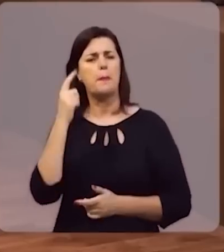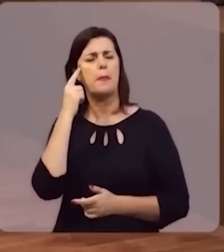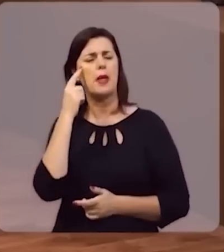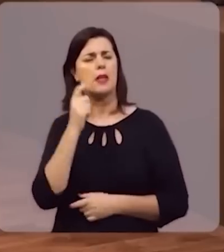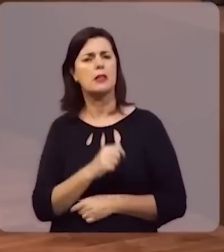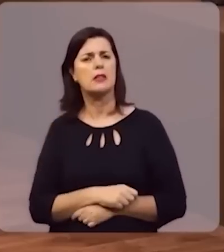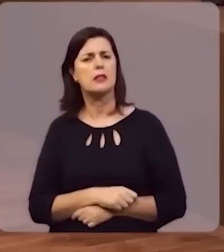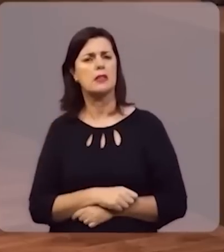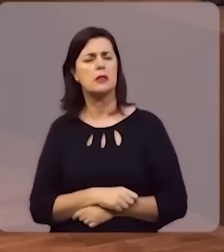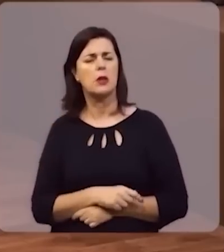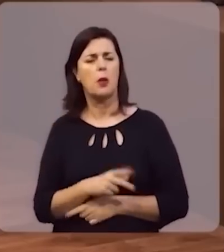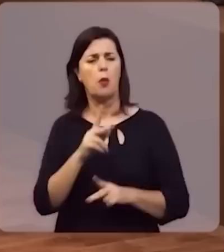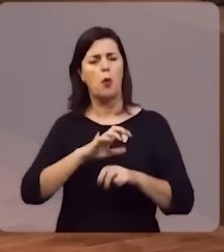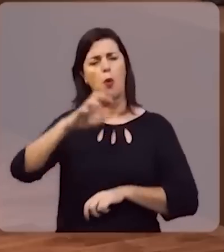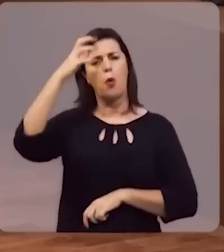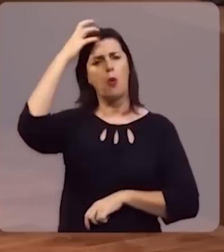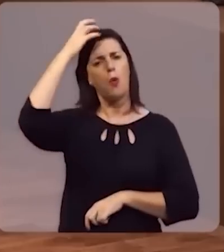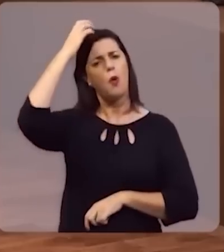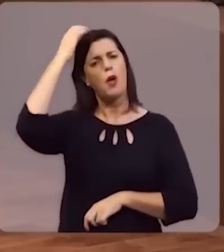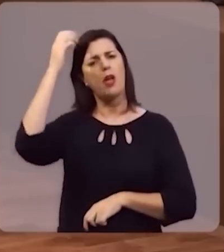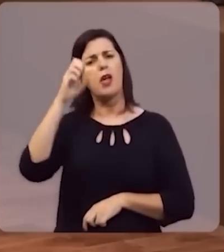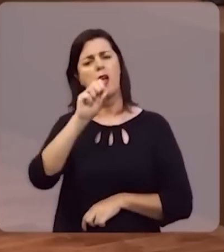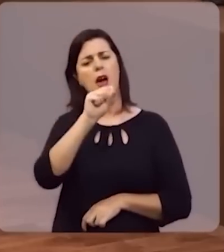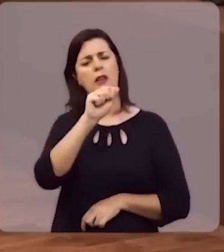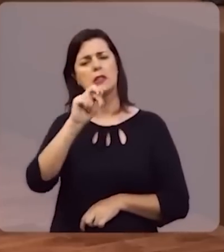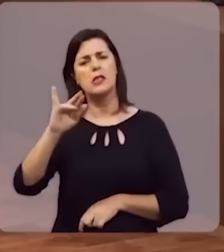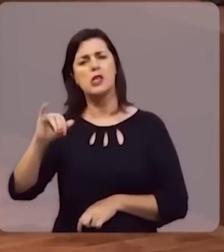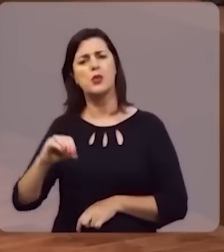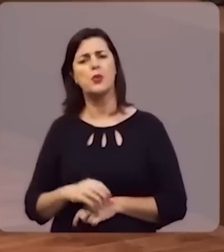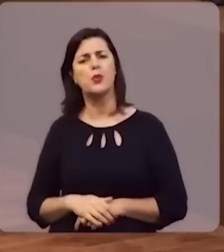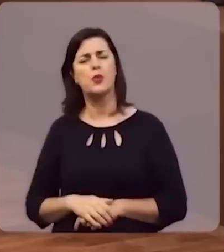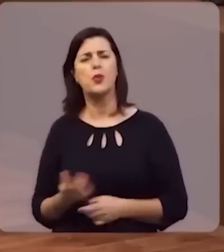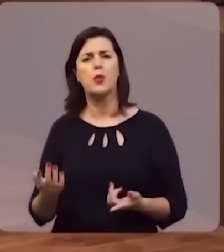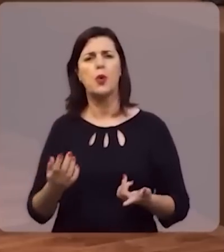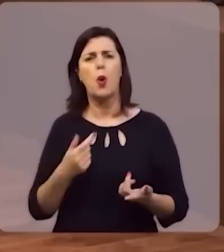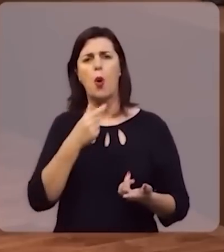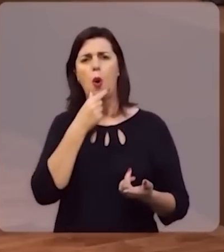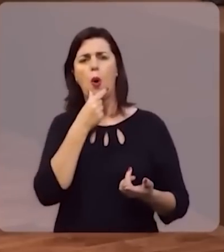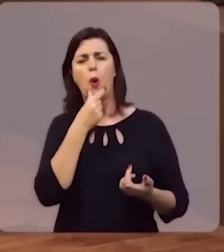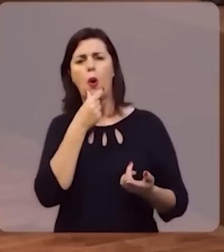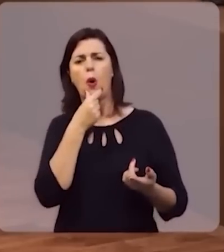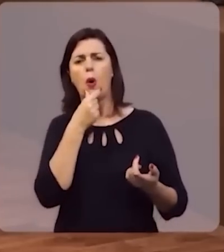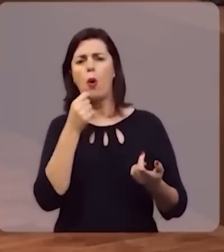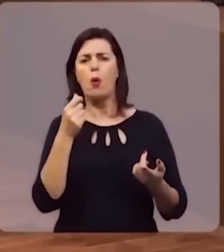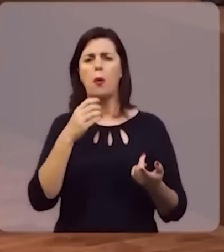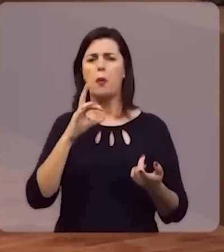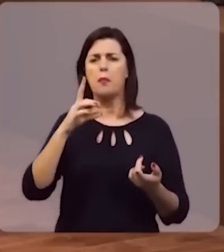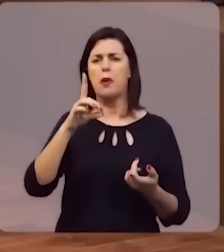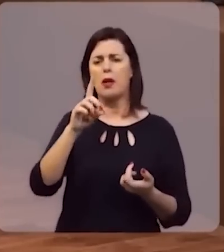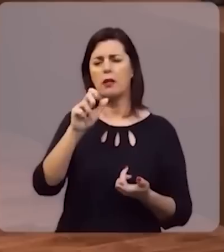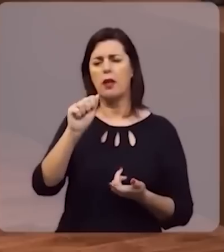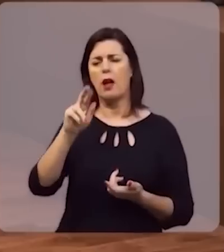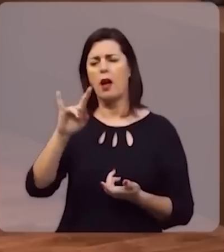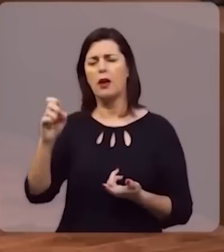Senaqueribe, do Império Assírio, ou Nabucodonosor, do Império Babilônico, ou Dario Grande, do Império Medo-Persa, ou